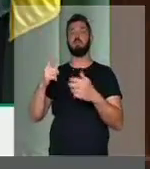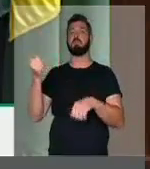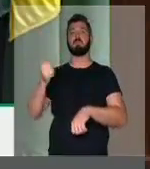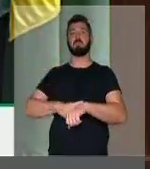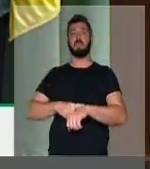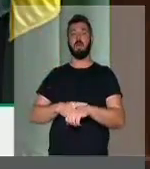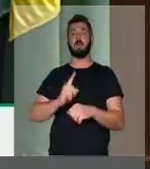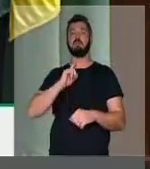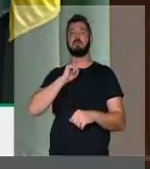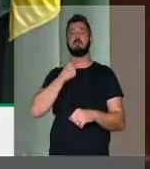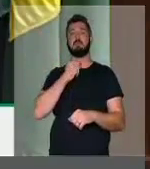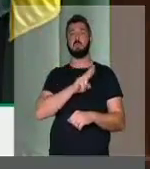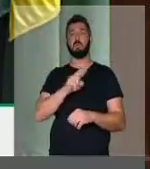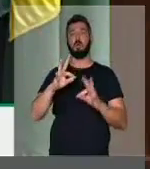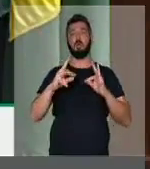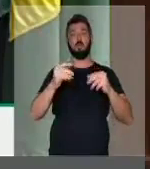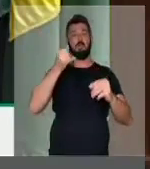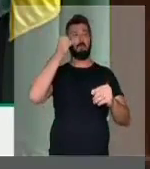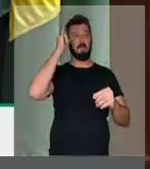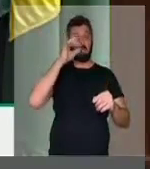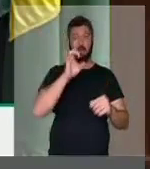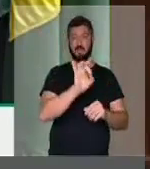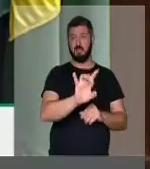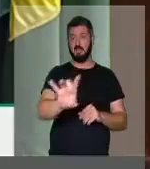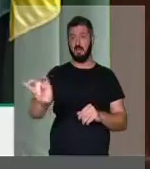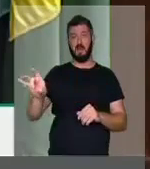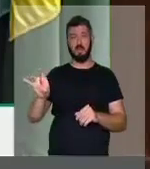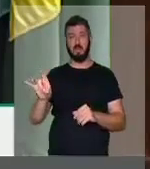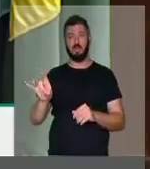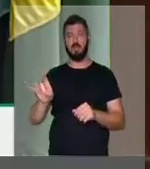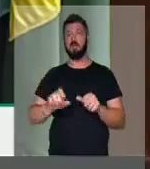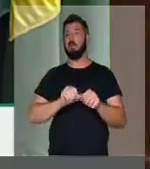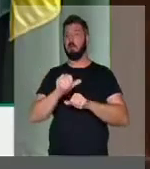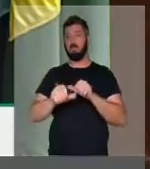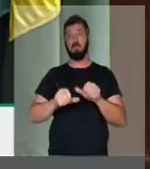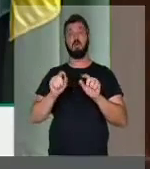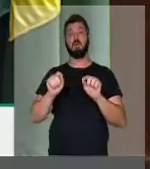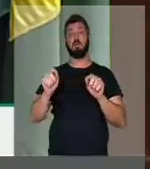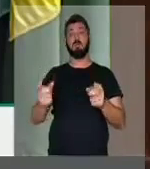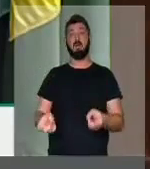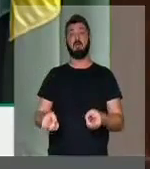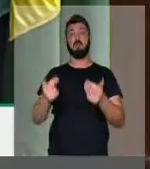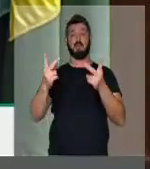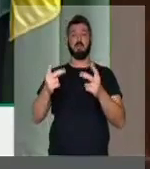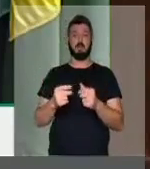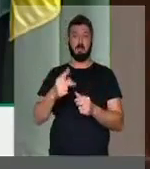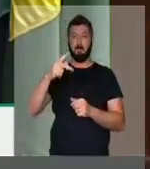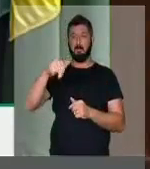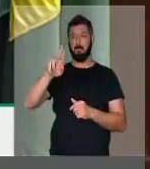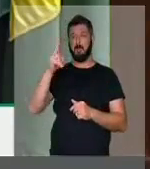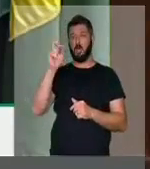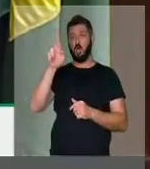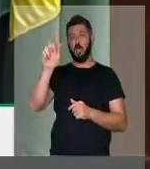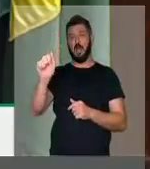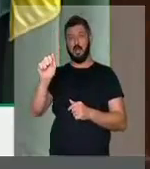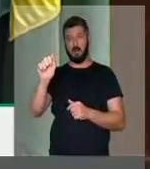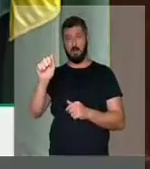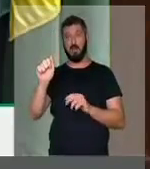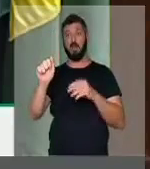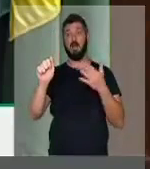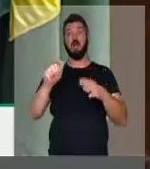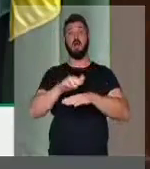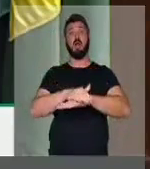Automaticamente, todas as propriedades desses agricultores vão ser penhoradas. E aí,